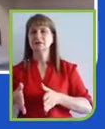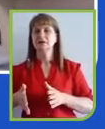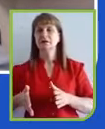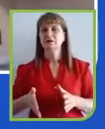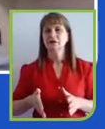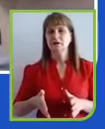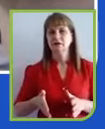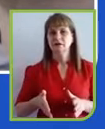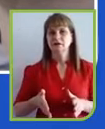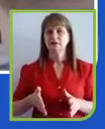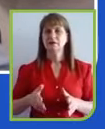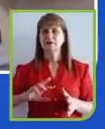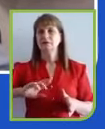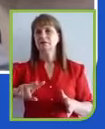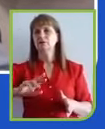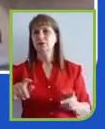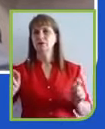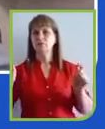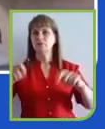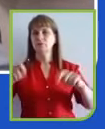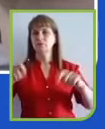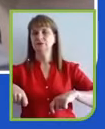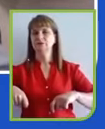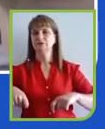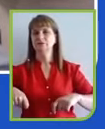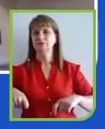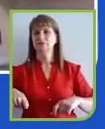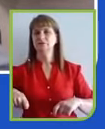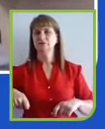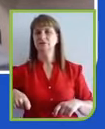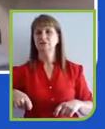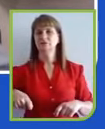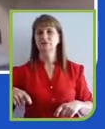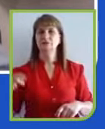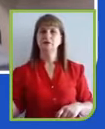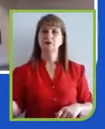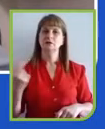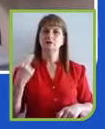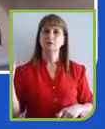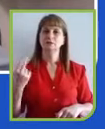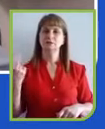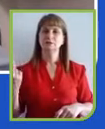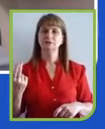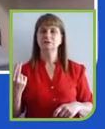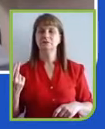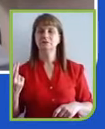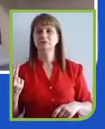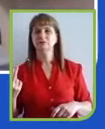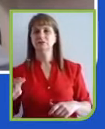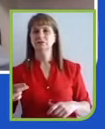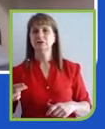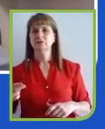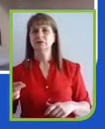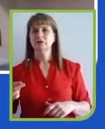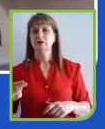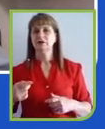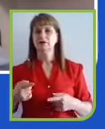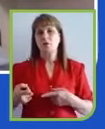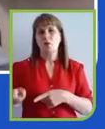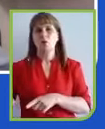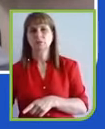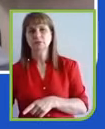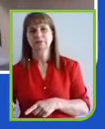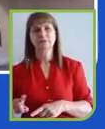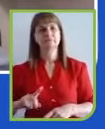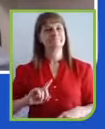é possível se navegar contra ela, tá certo? Eu acredito que há uma pressão geracional, como você